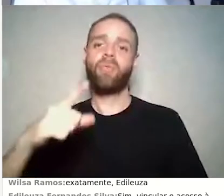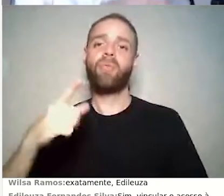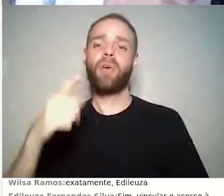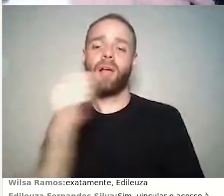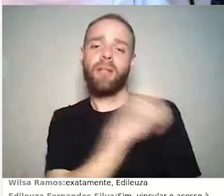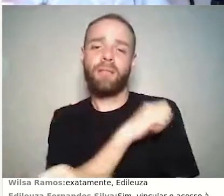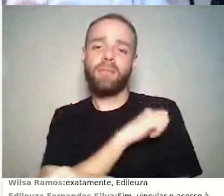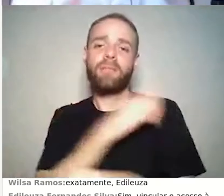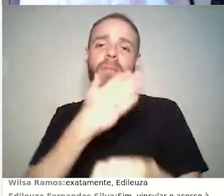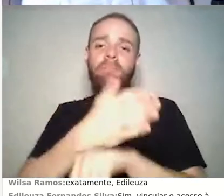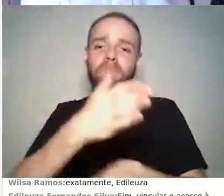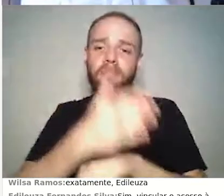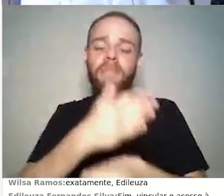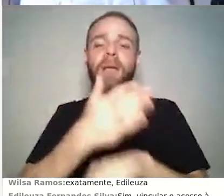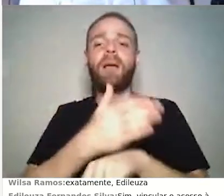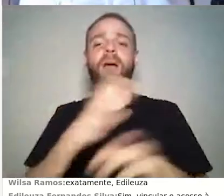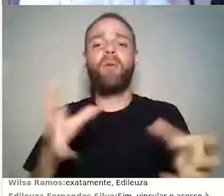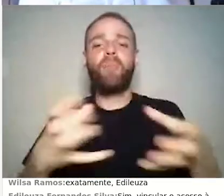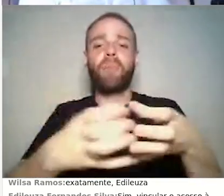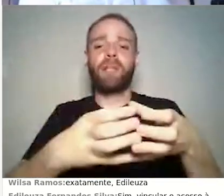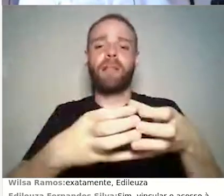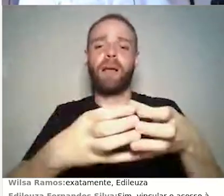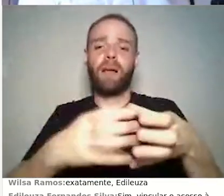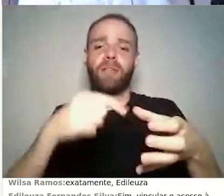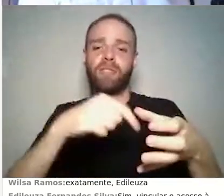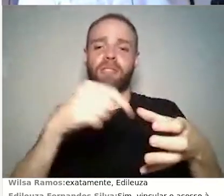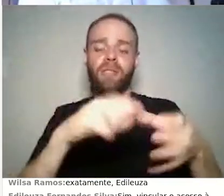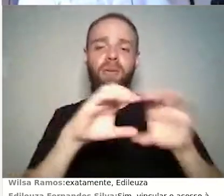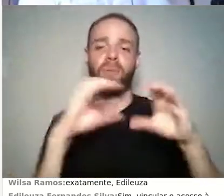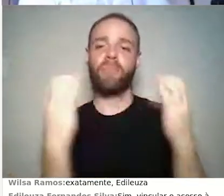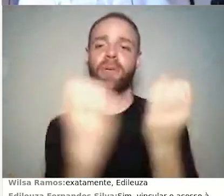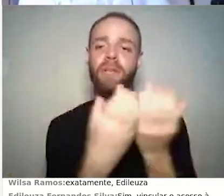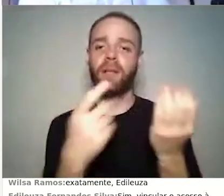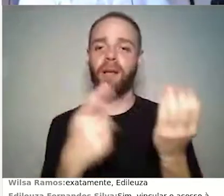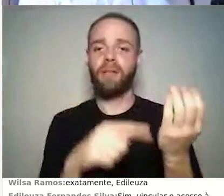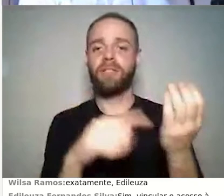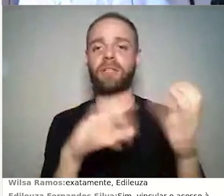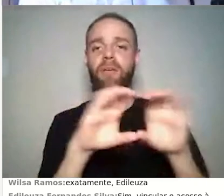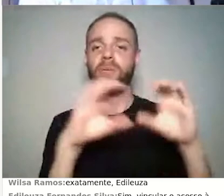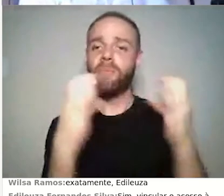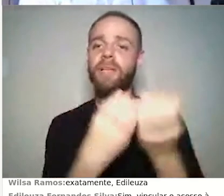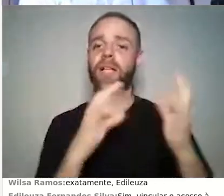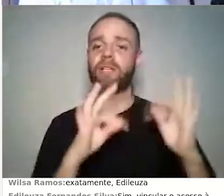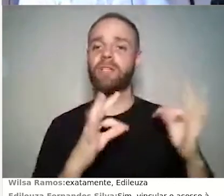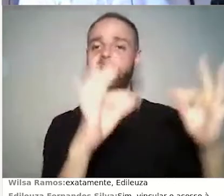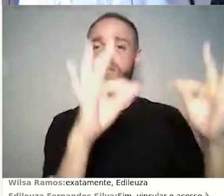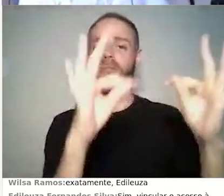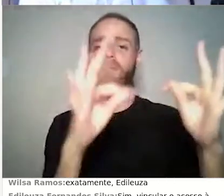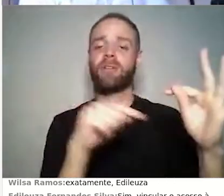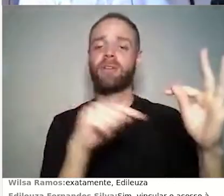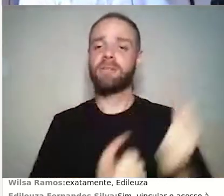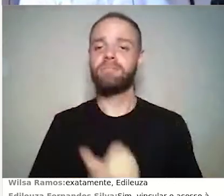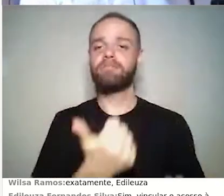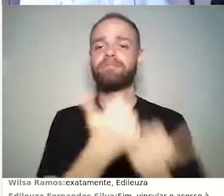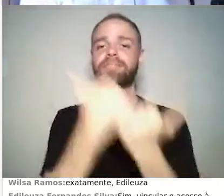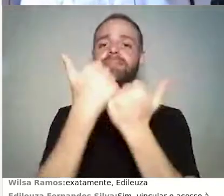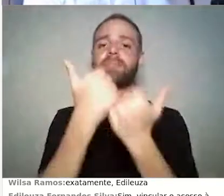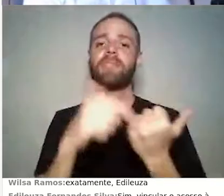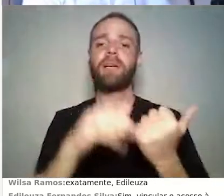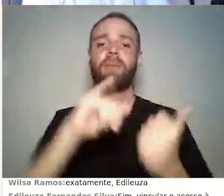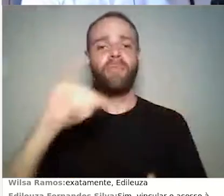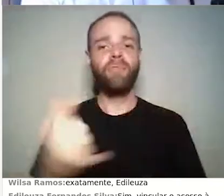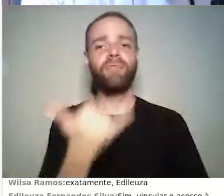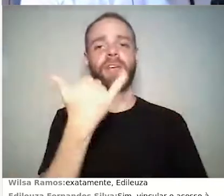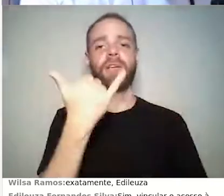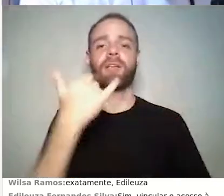possam fazer parte dessa comunidade. e é somente sendo parte da comunidade que eles conseguirão aproveitar os